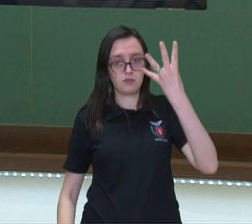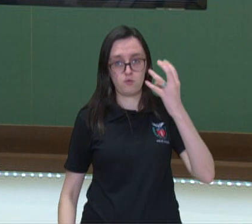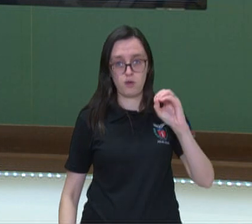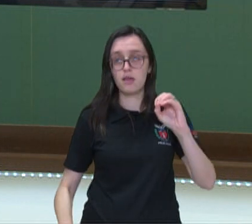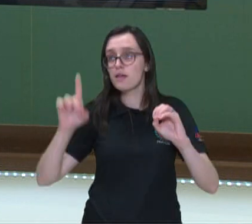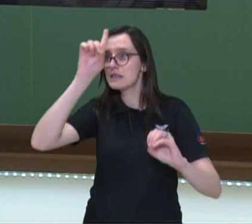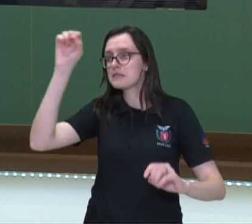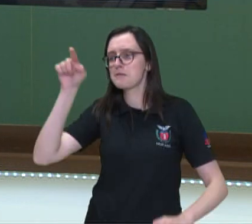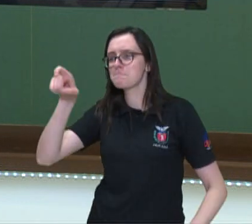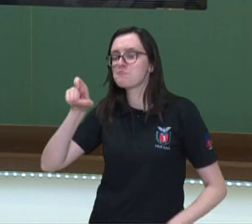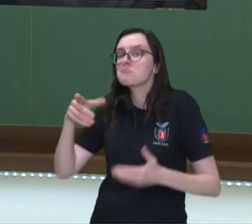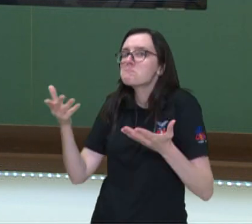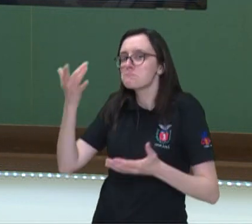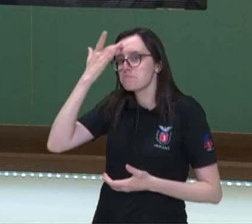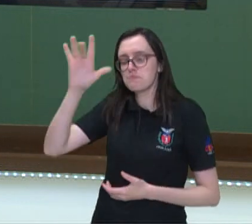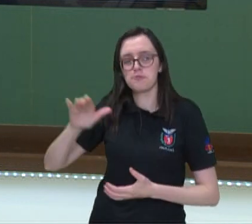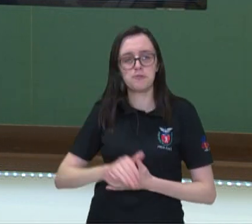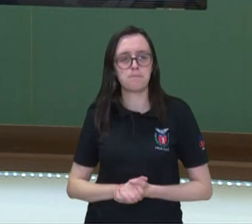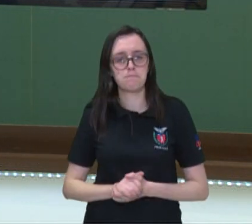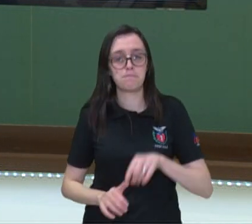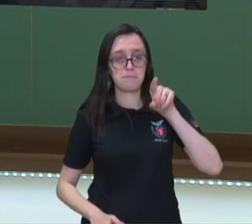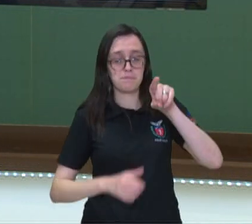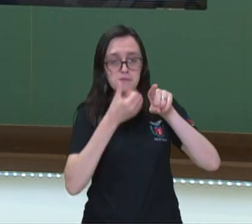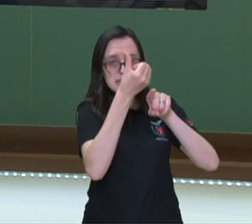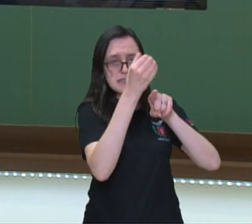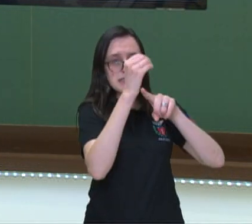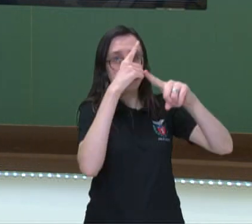Note que 300 é igual a 60 vezes 5.